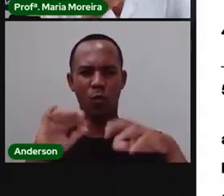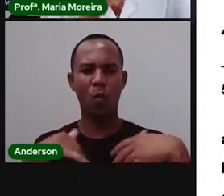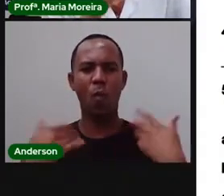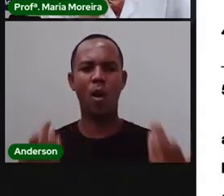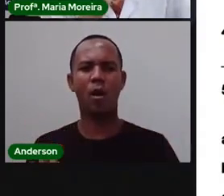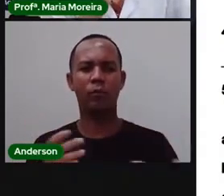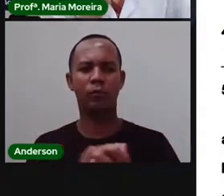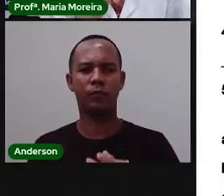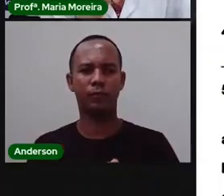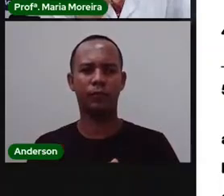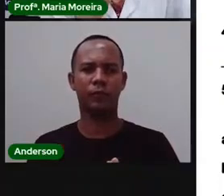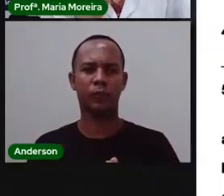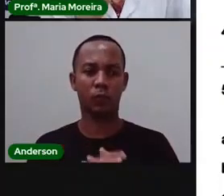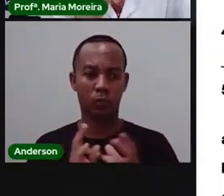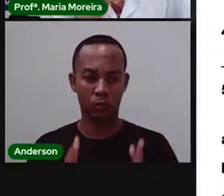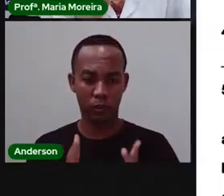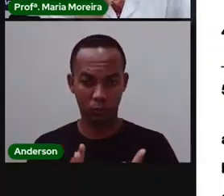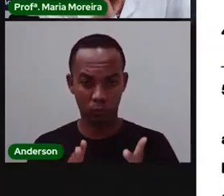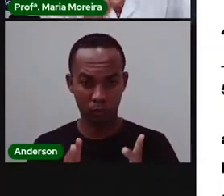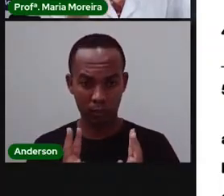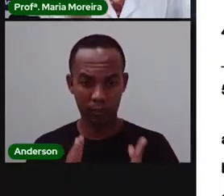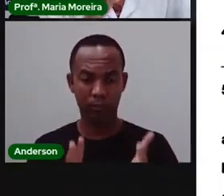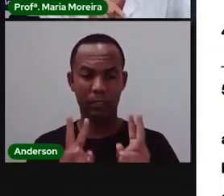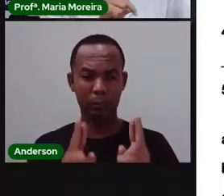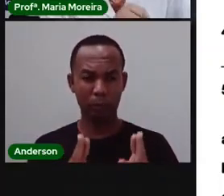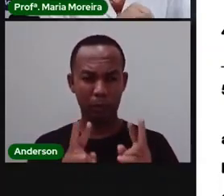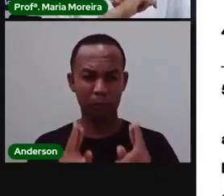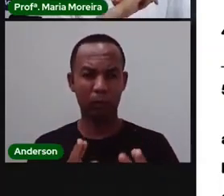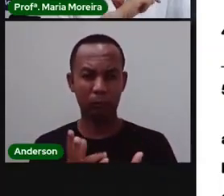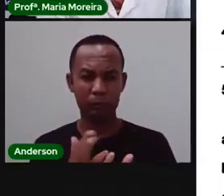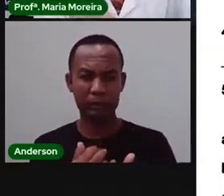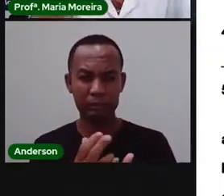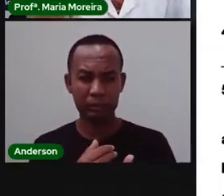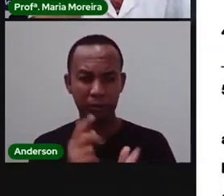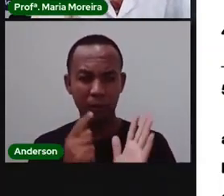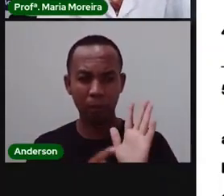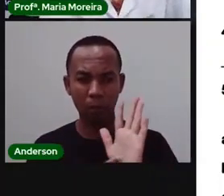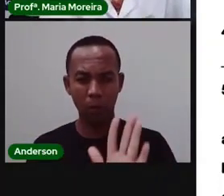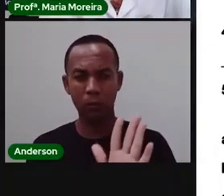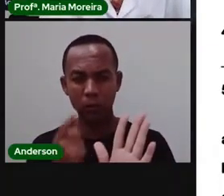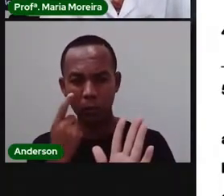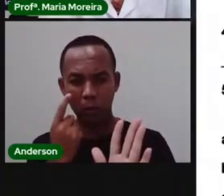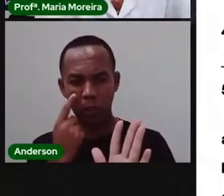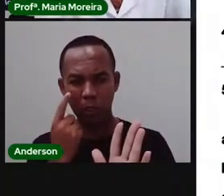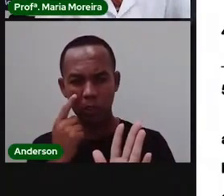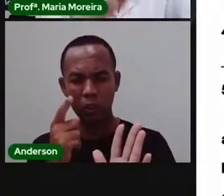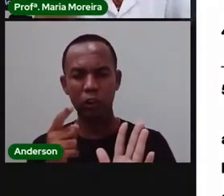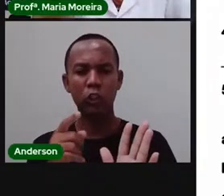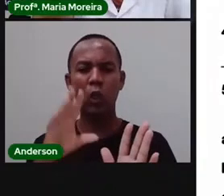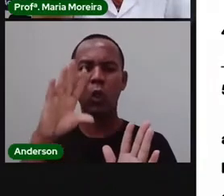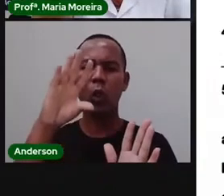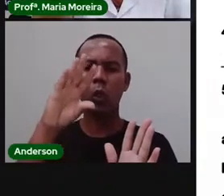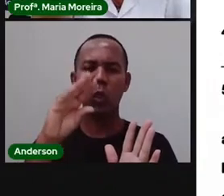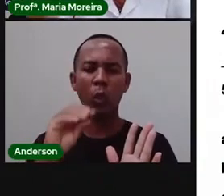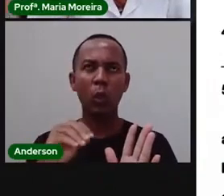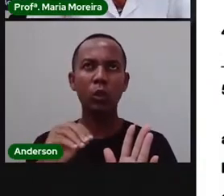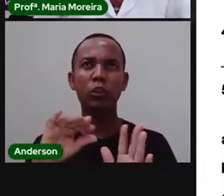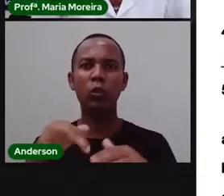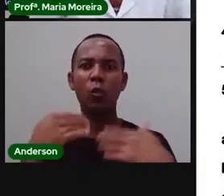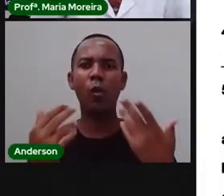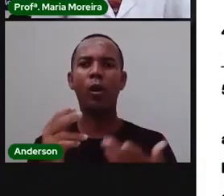vocês Em uma dessas Dessas aulas A Pro não falou Mostrou a imagem Falou que a imagem Estava à noite Vamos aí Ó